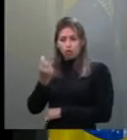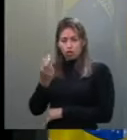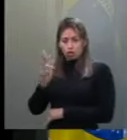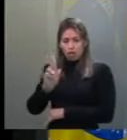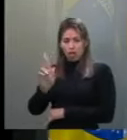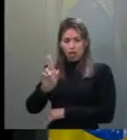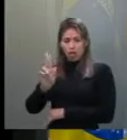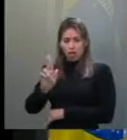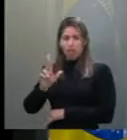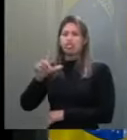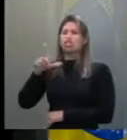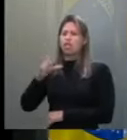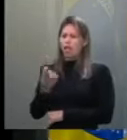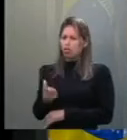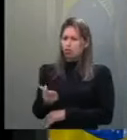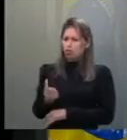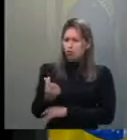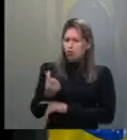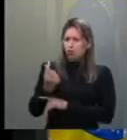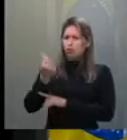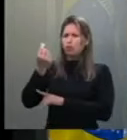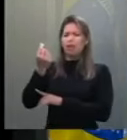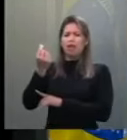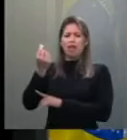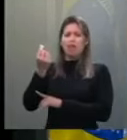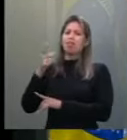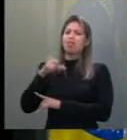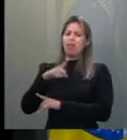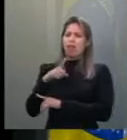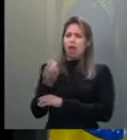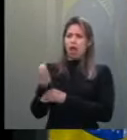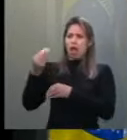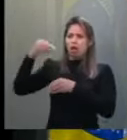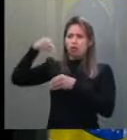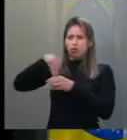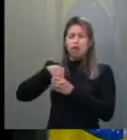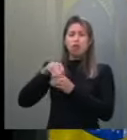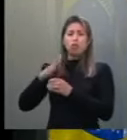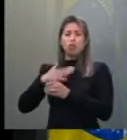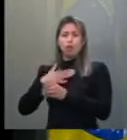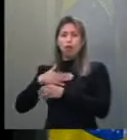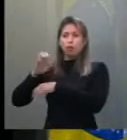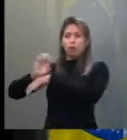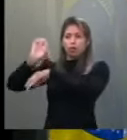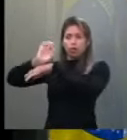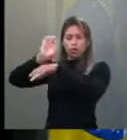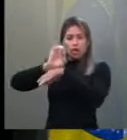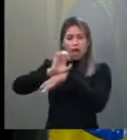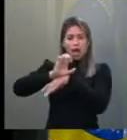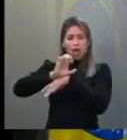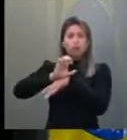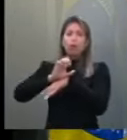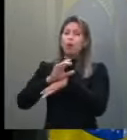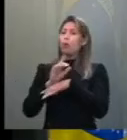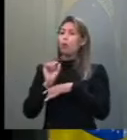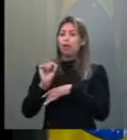É muito dinheiro. Se instalou no meu Estado uma quadrilha que